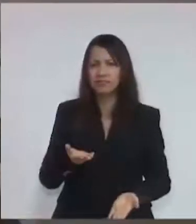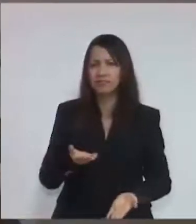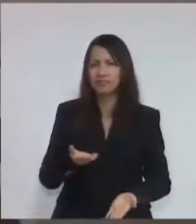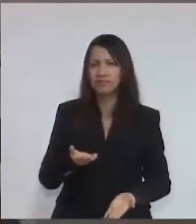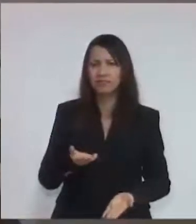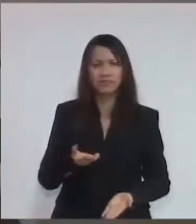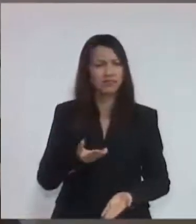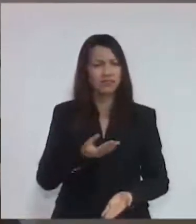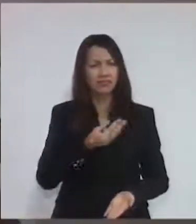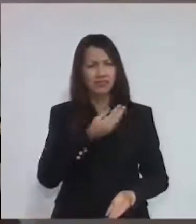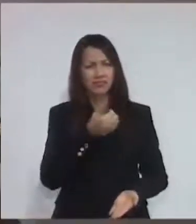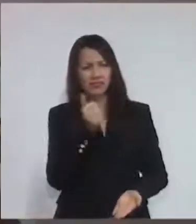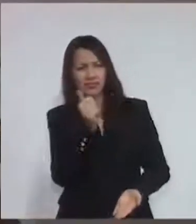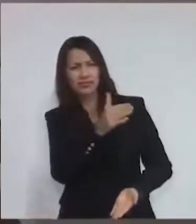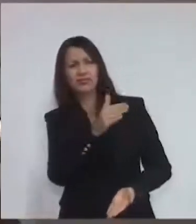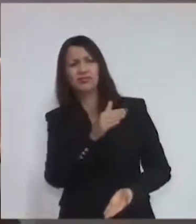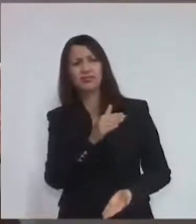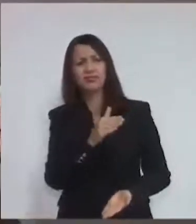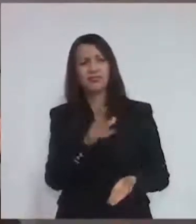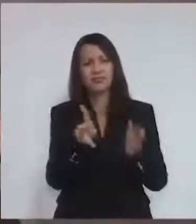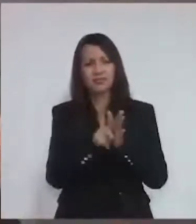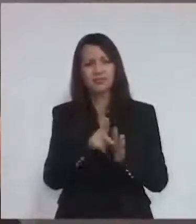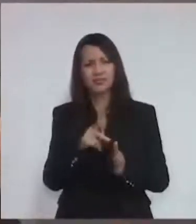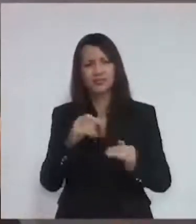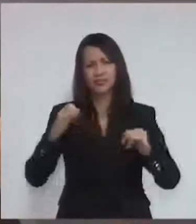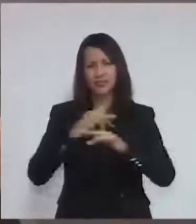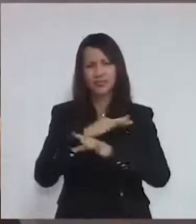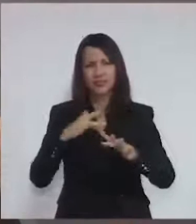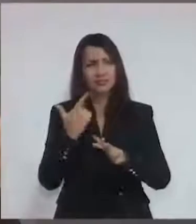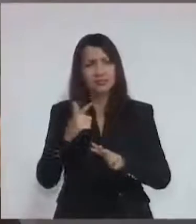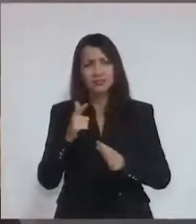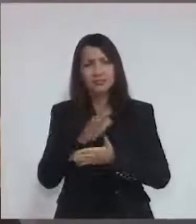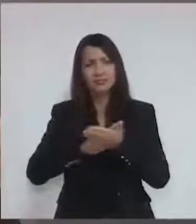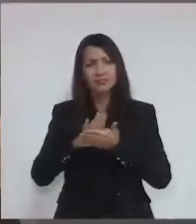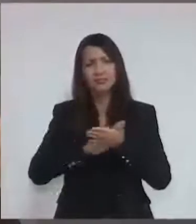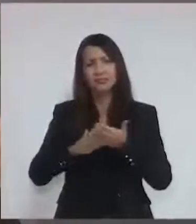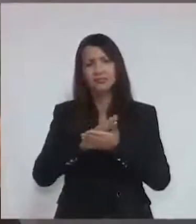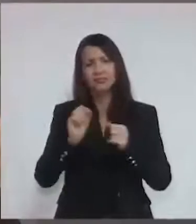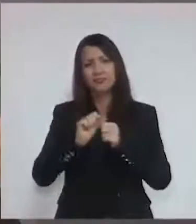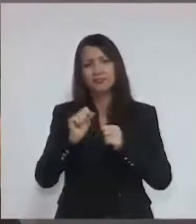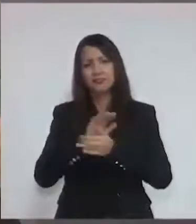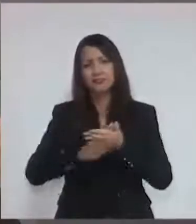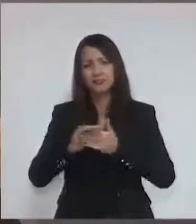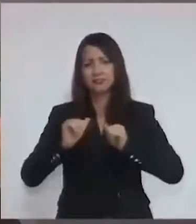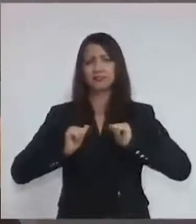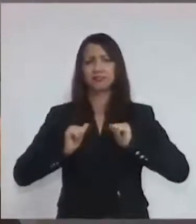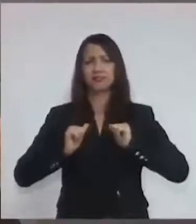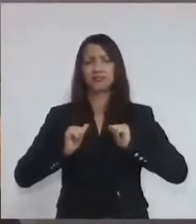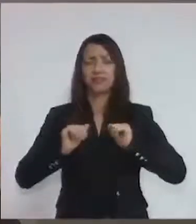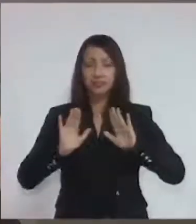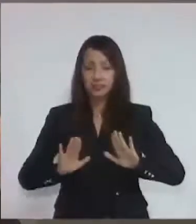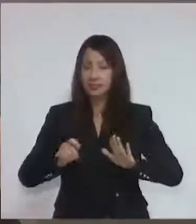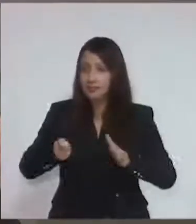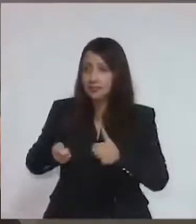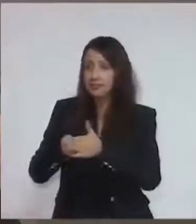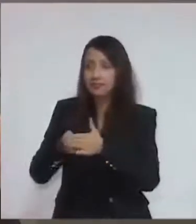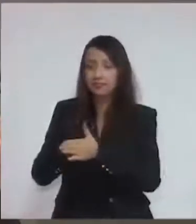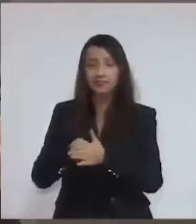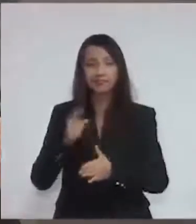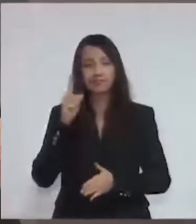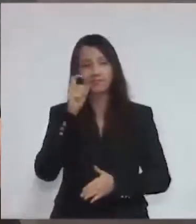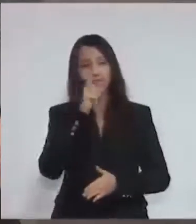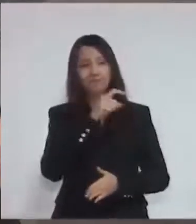com a cidade, com o andamento da cidade, a gente não estaria cobrando. Só que, infelizmente, é duro ver o